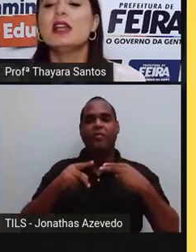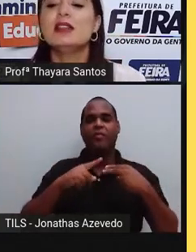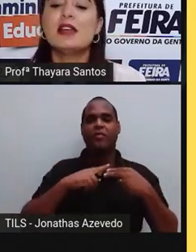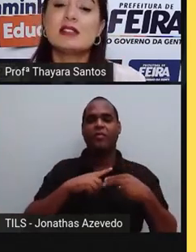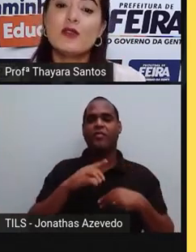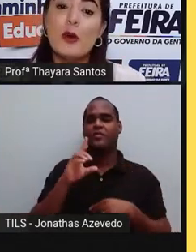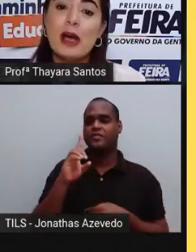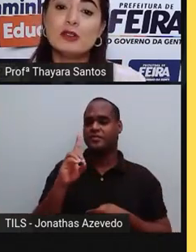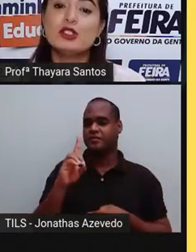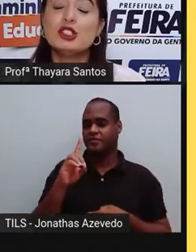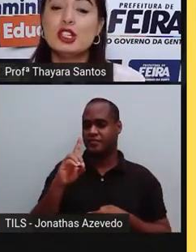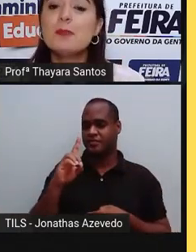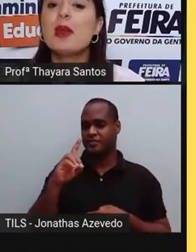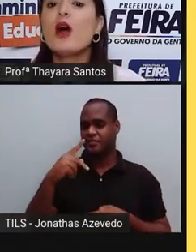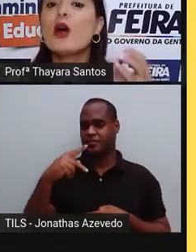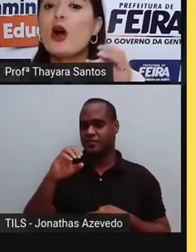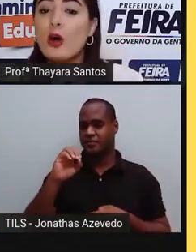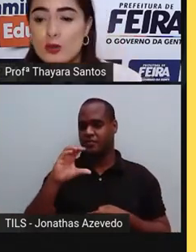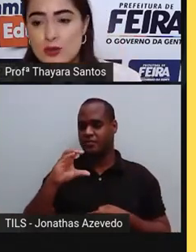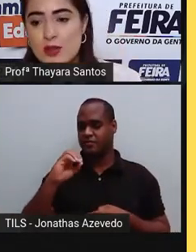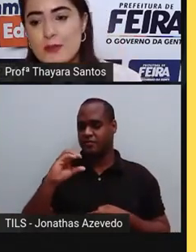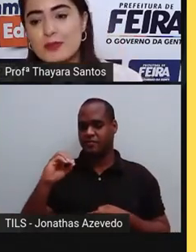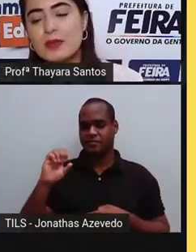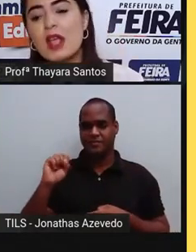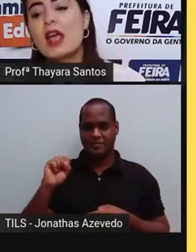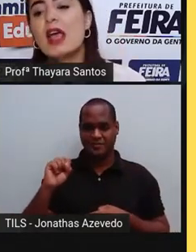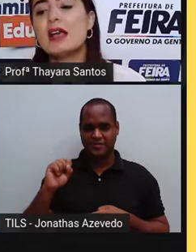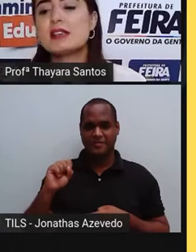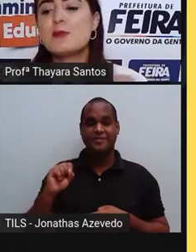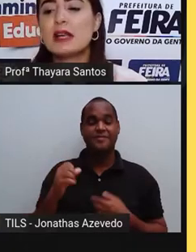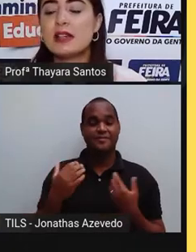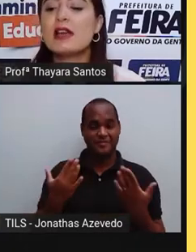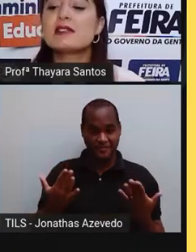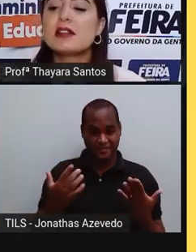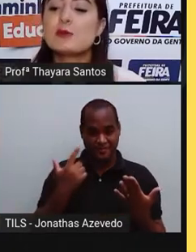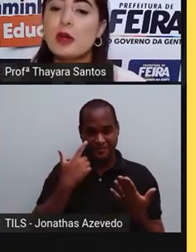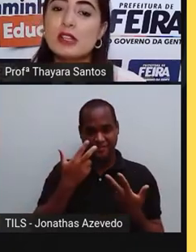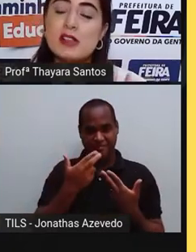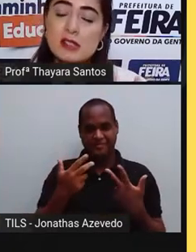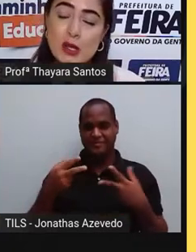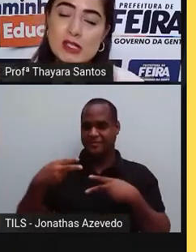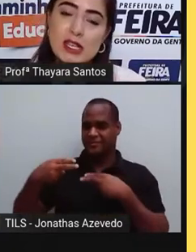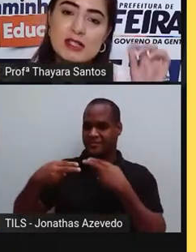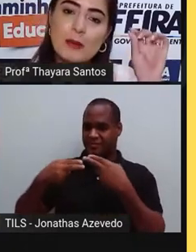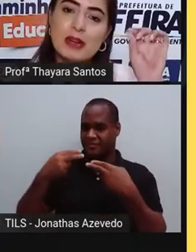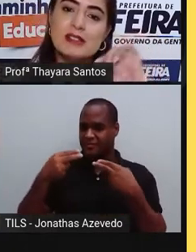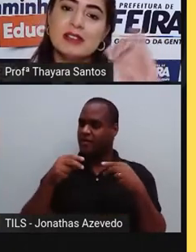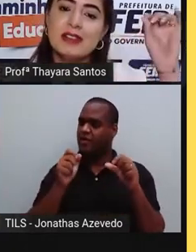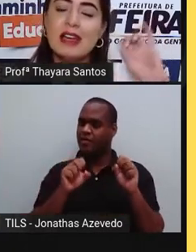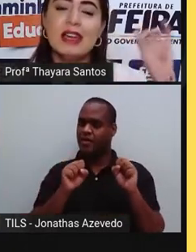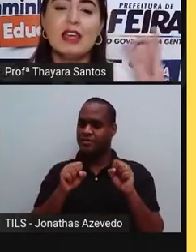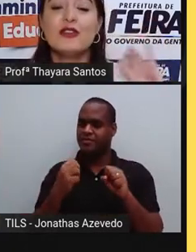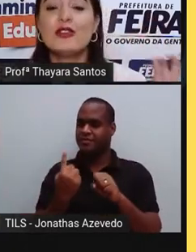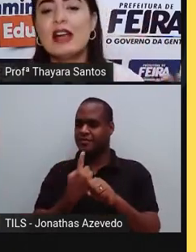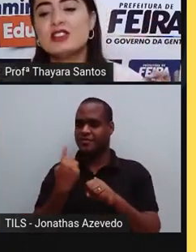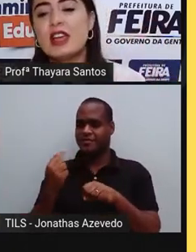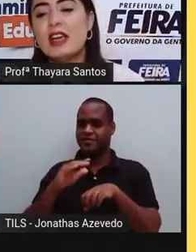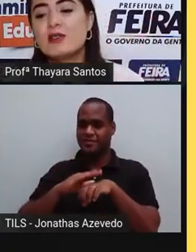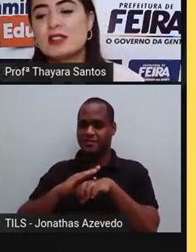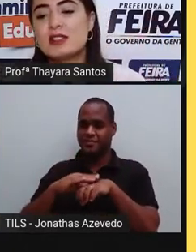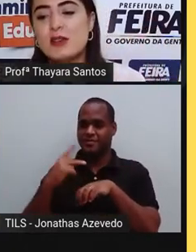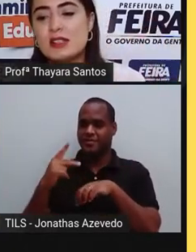chama ele, esse formato de diplococos. Essas bactérias, elas podem ser sozinhas e apresentarem aí